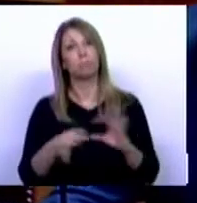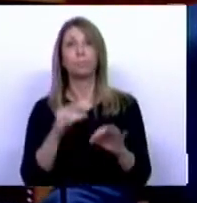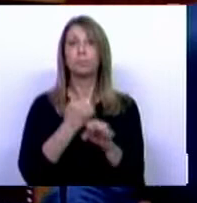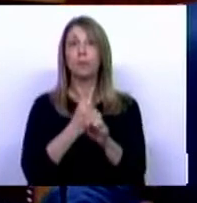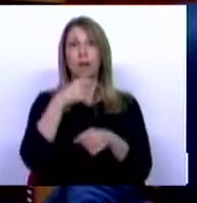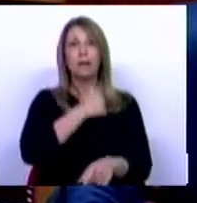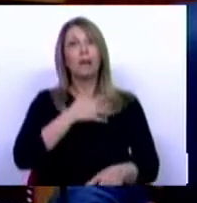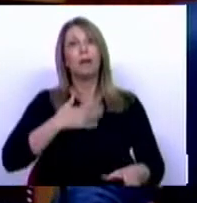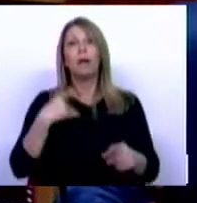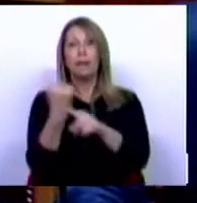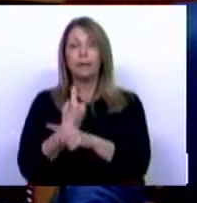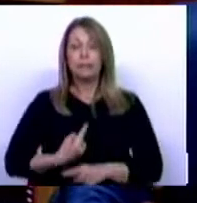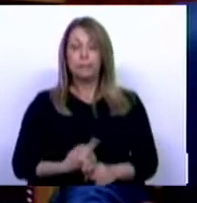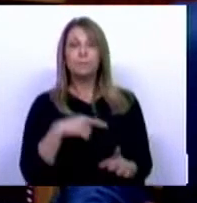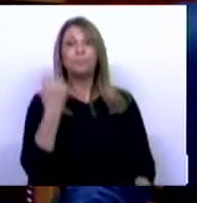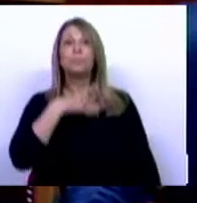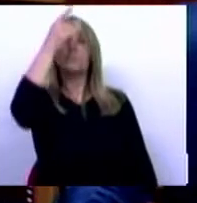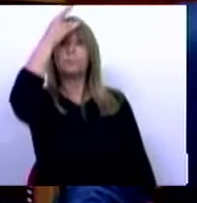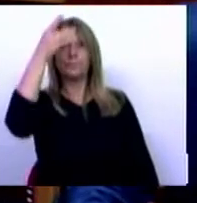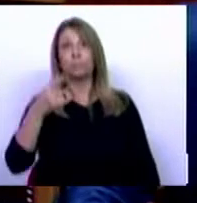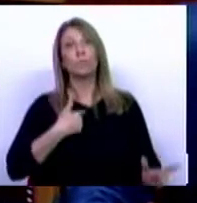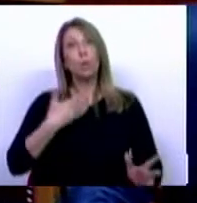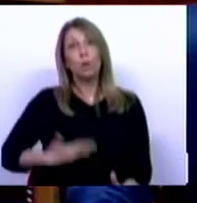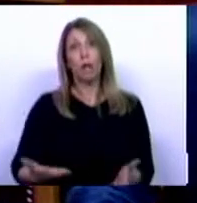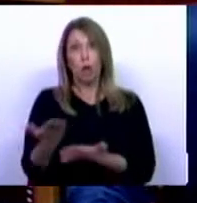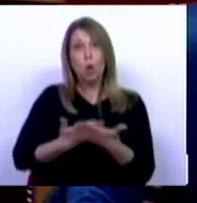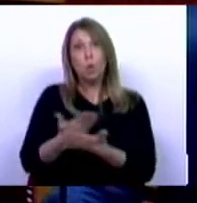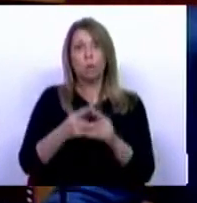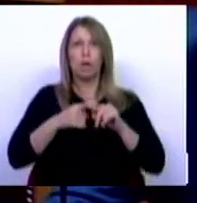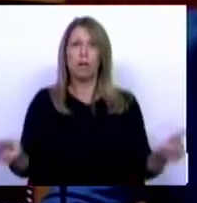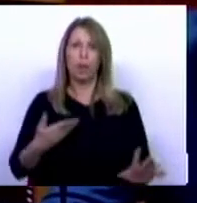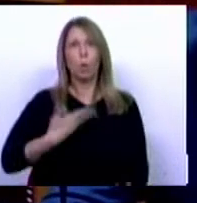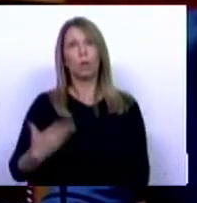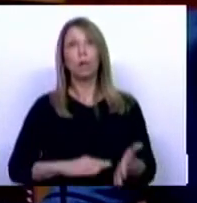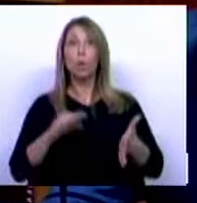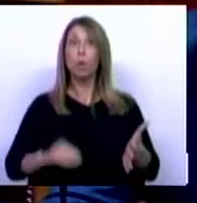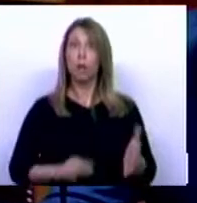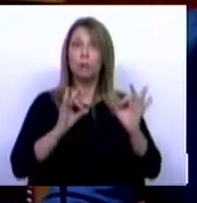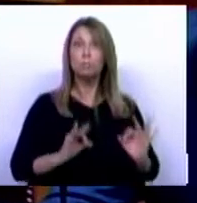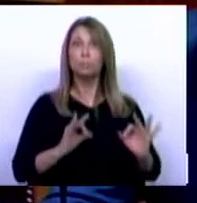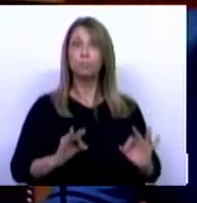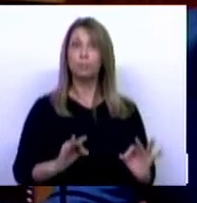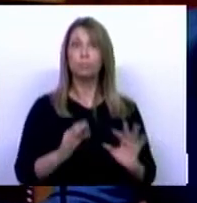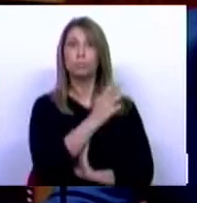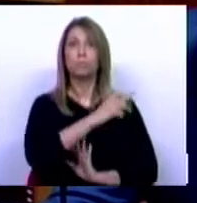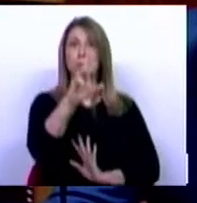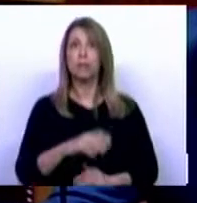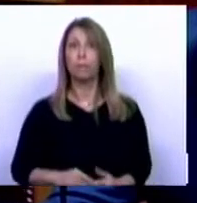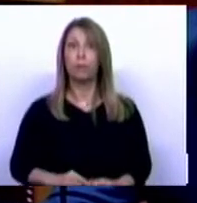para as empresas. Na nossa visão, o direito à negociação é, apesar de tudo, distinto do direito a um contrato em concreto, de modo eternizado.